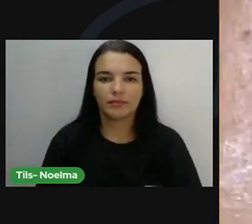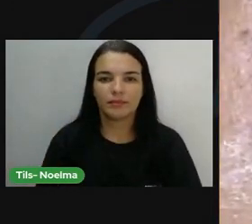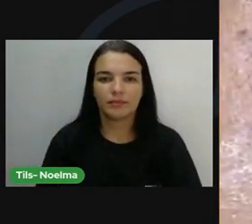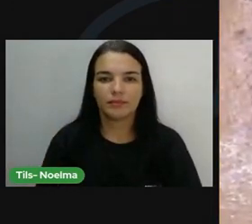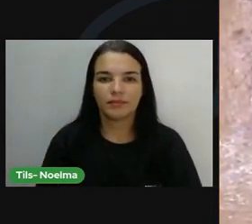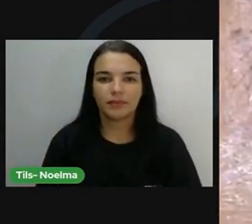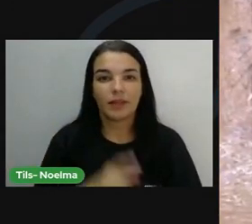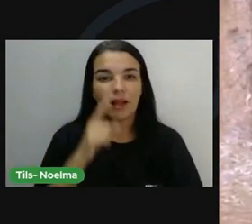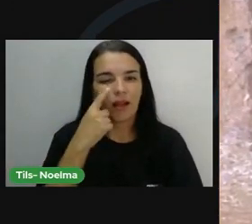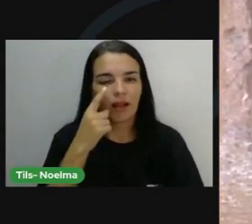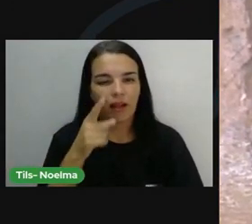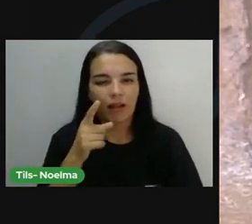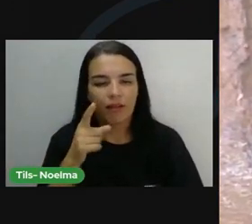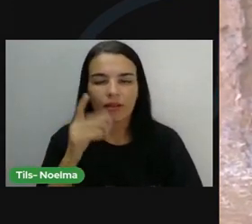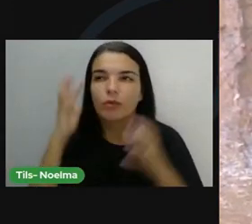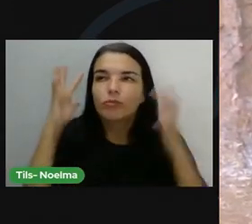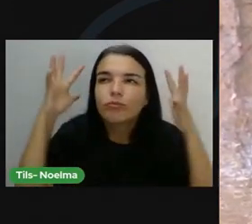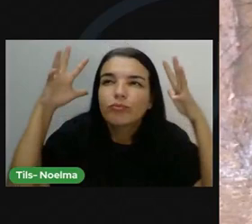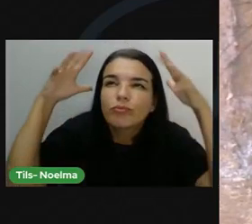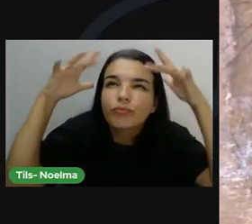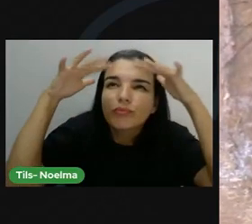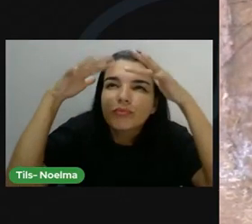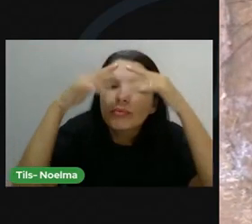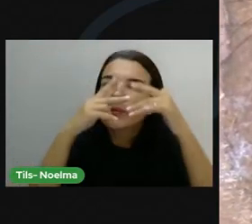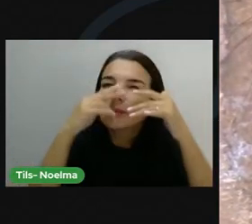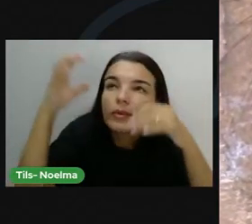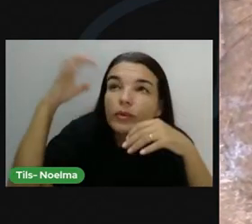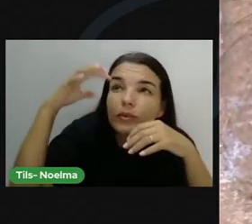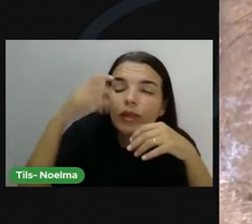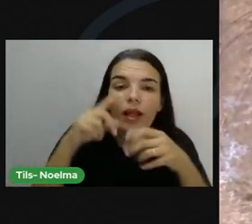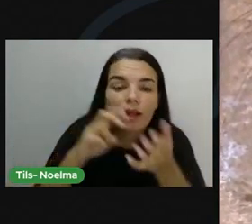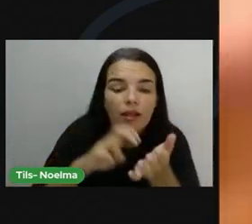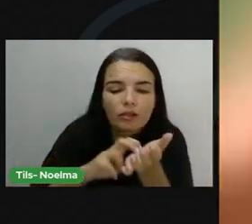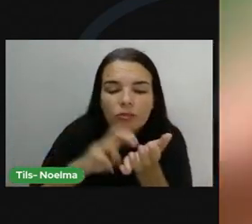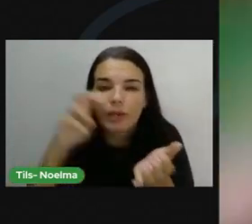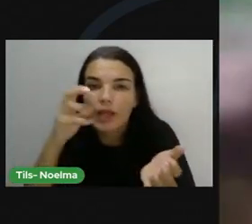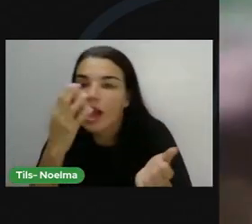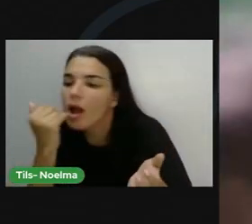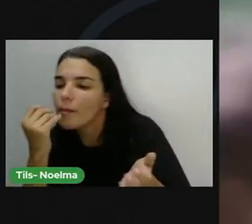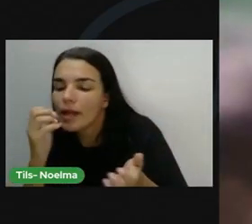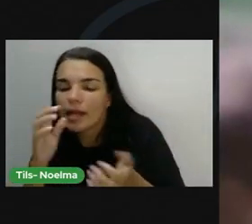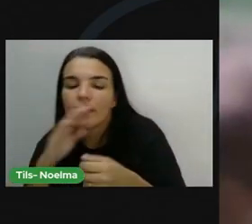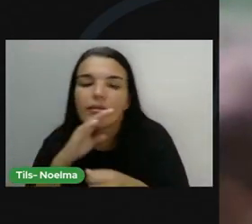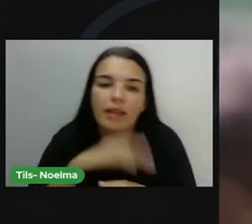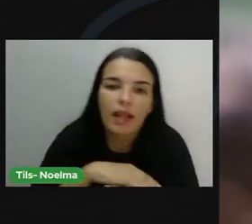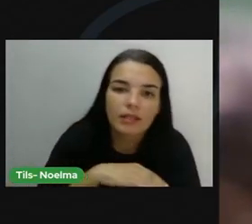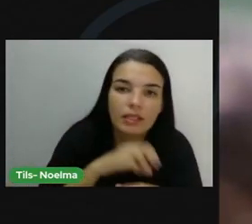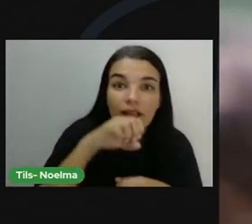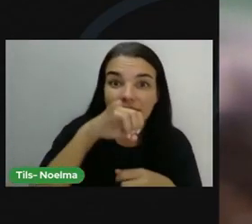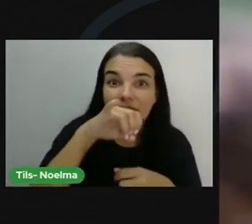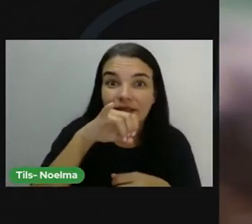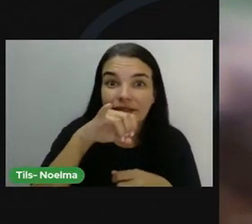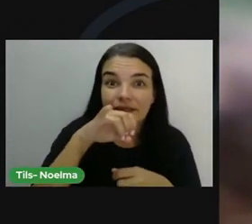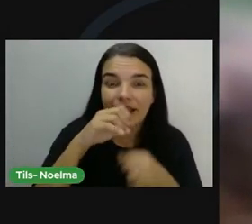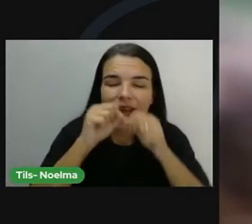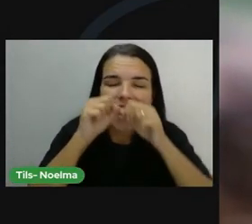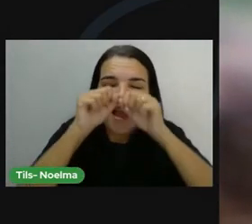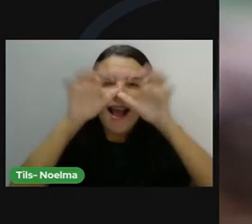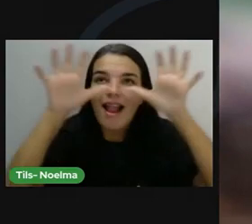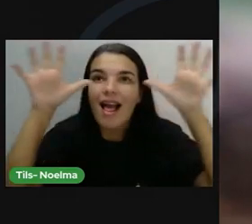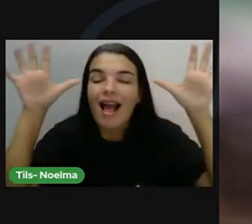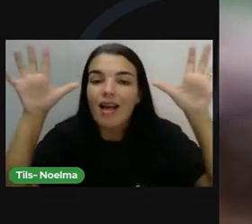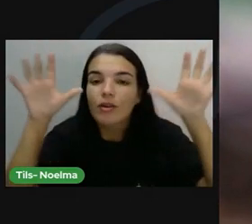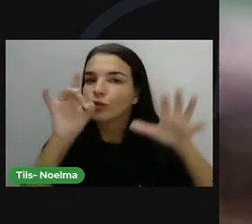Nos dias nublado, o mocó sai para se alimentar de manhã e à tarde. Nos dias claros, abadona sua toca apenas à noite.